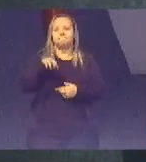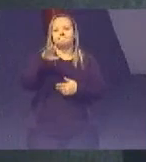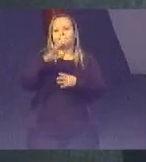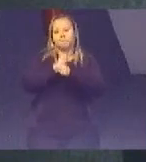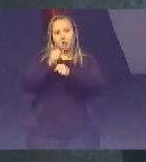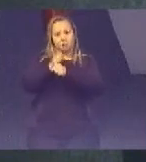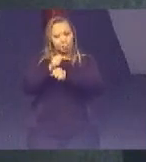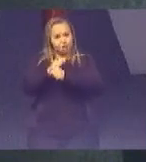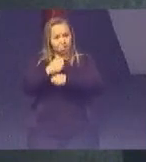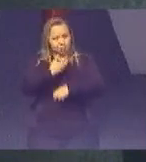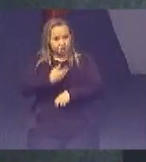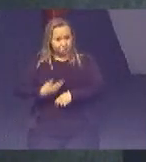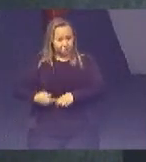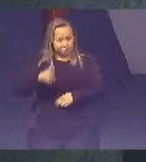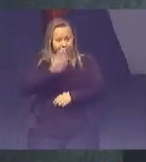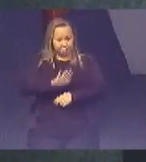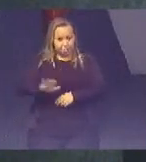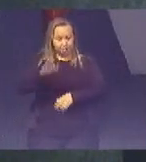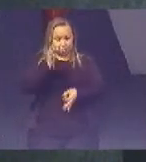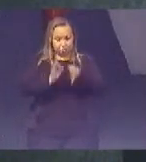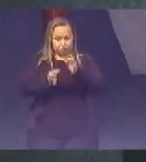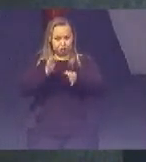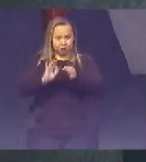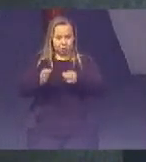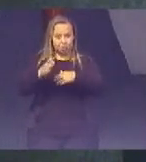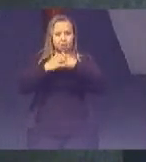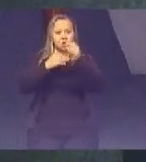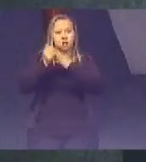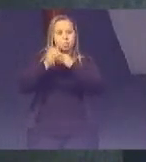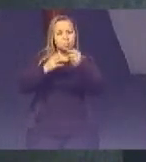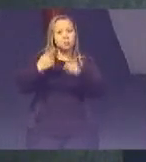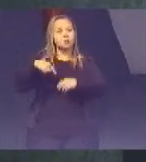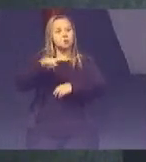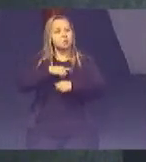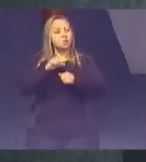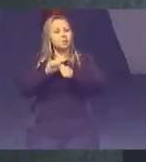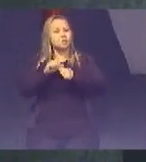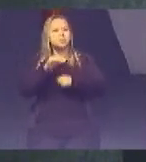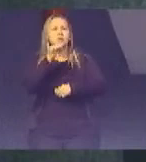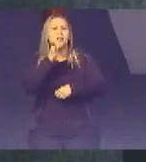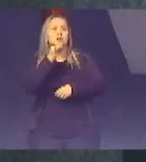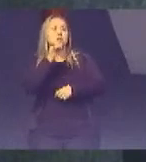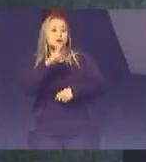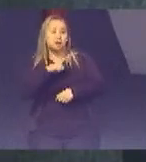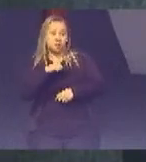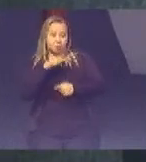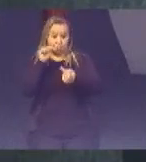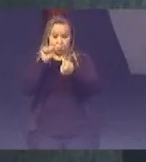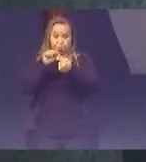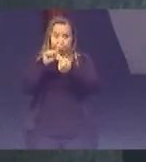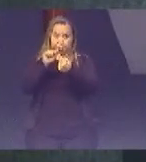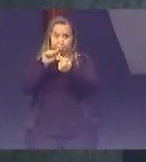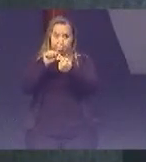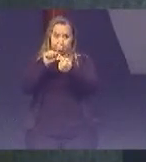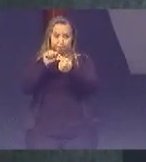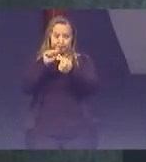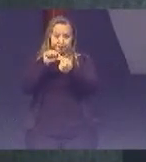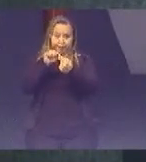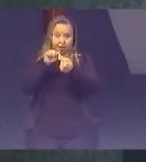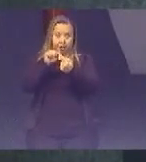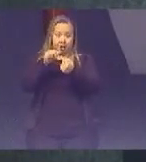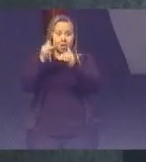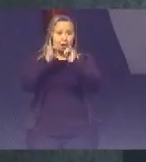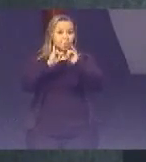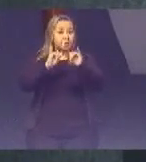Judiciário Das ações Que vocês fazem Existem Por exemplo Para acompanhar A meta Do DS16 Informações Que nós não